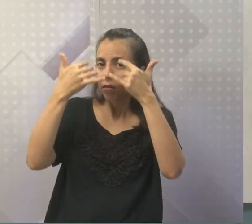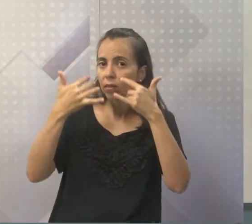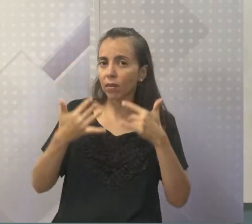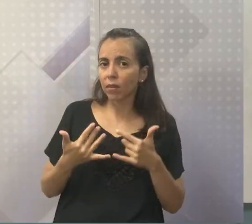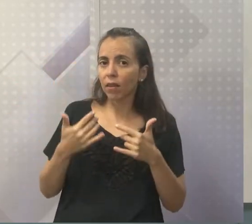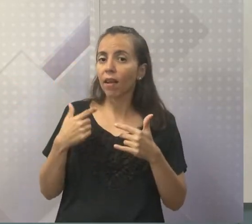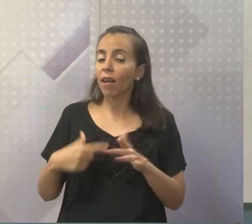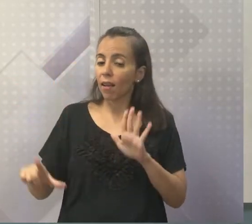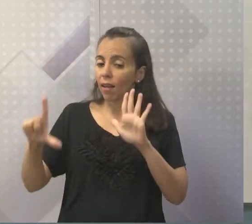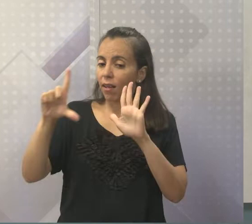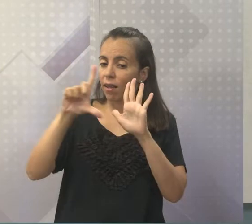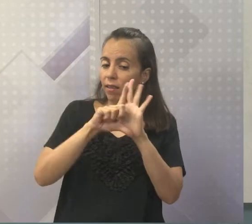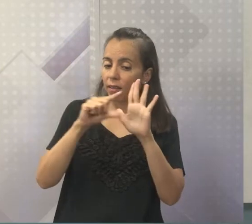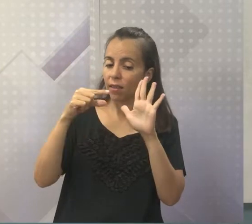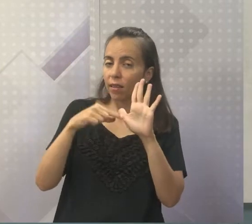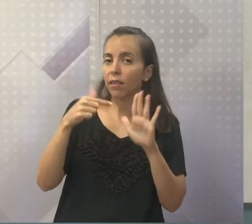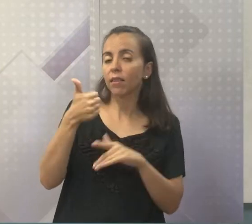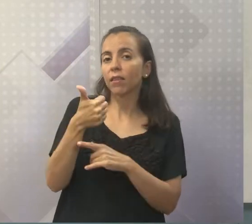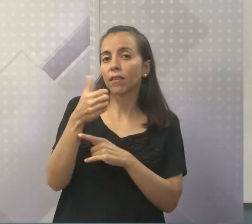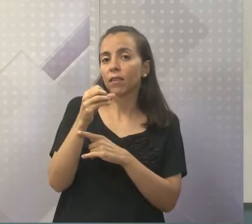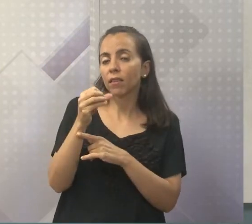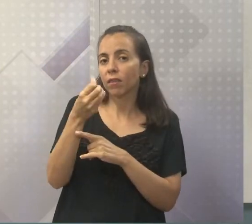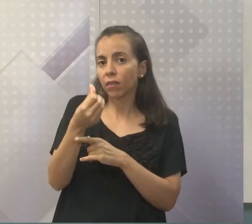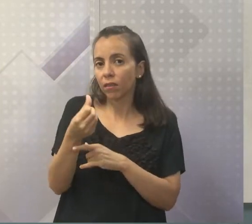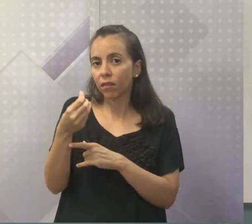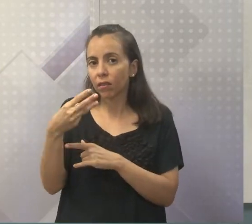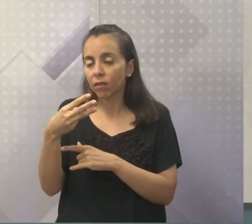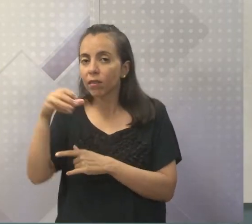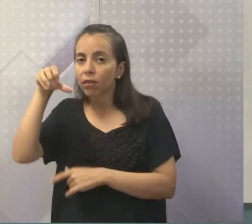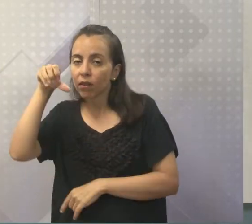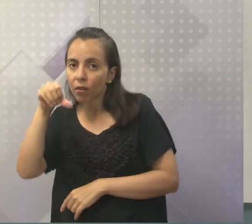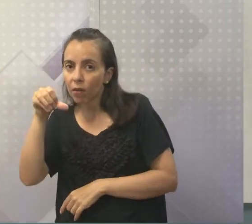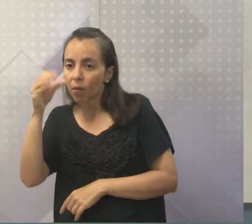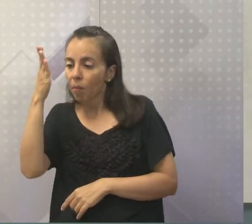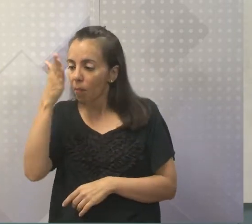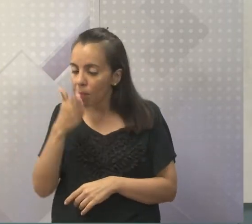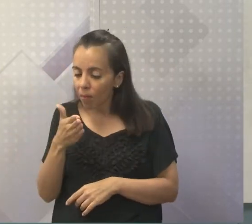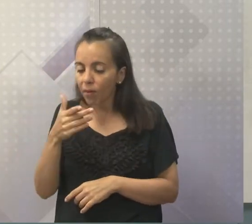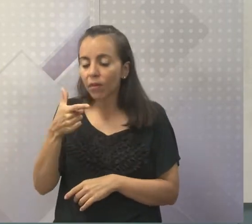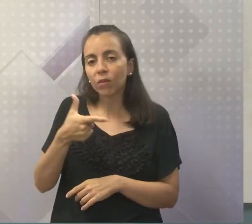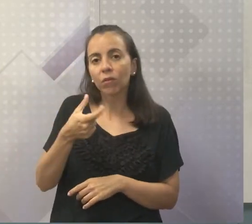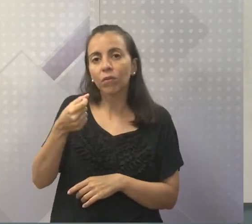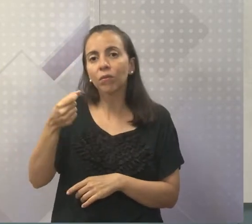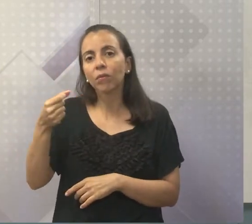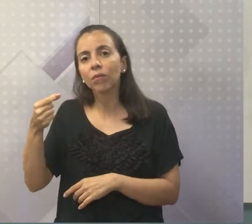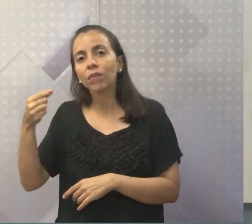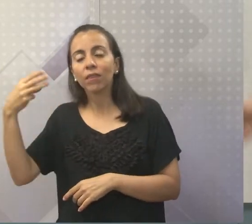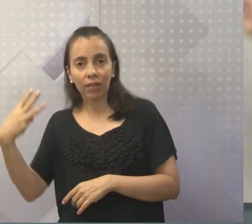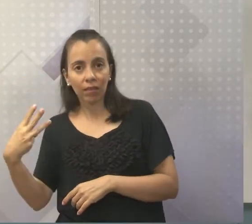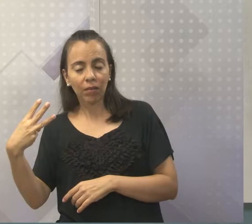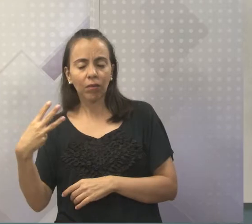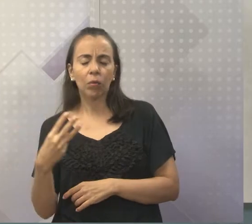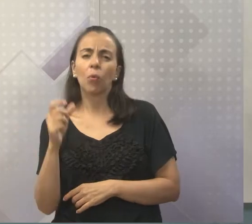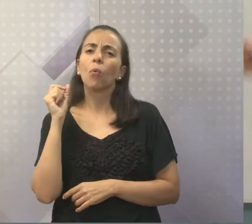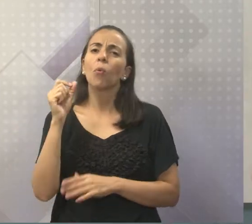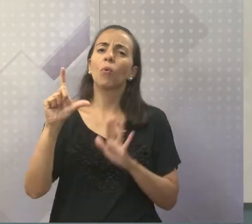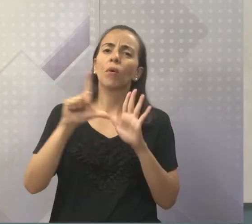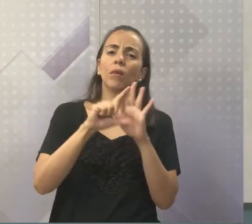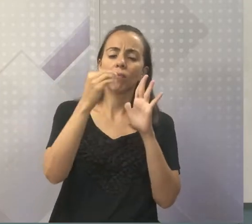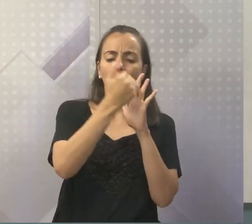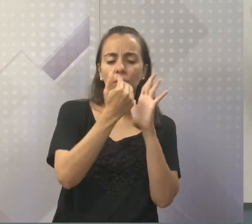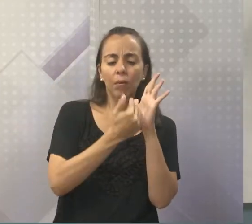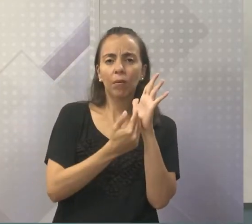Da lei 10.639 barra 2003, que o que é que essa lei